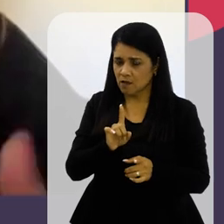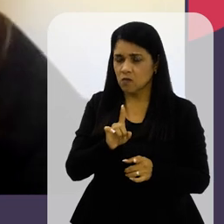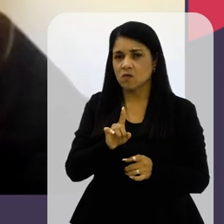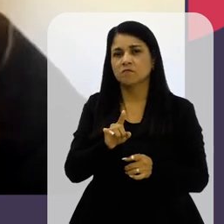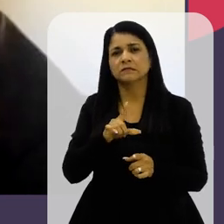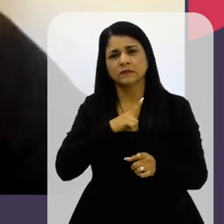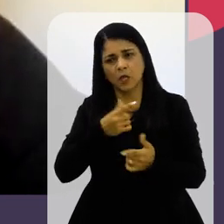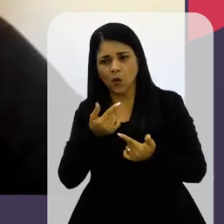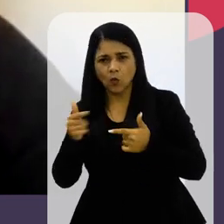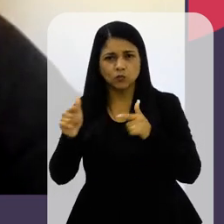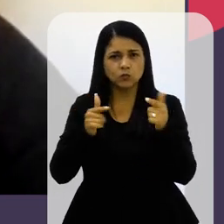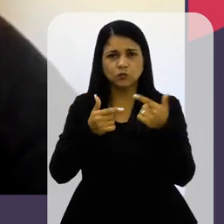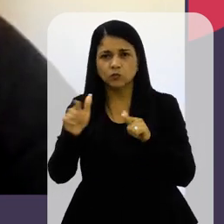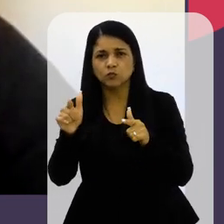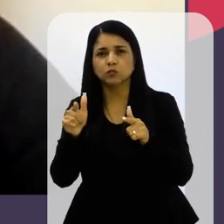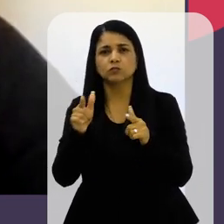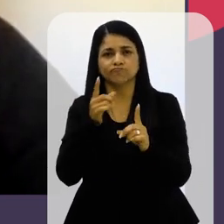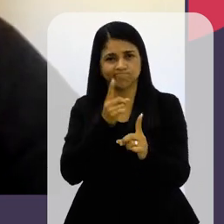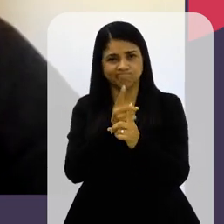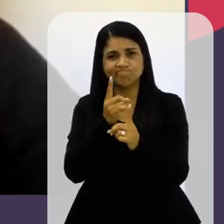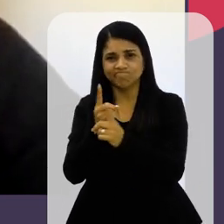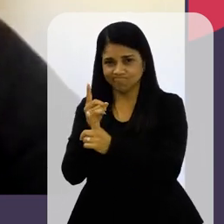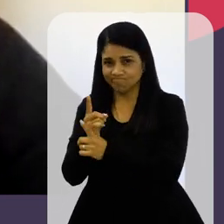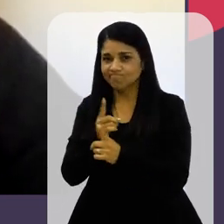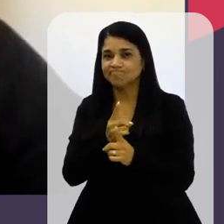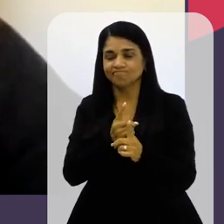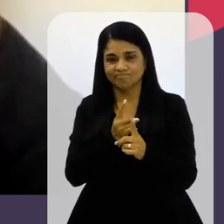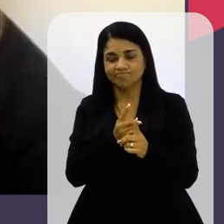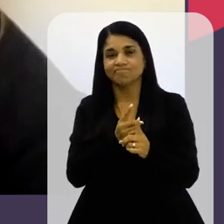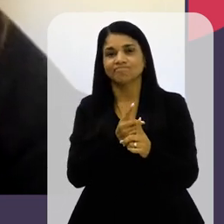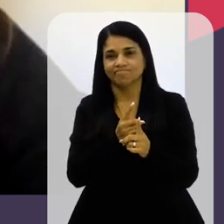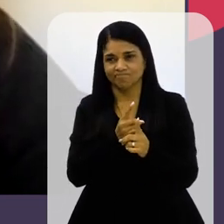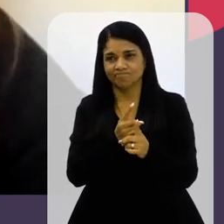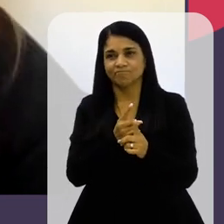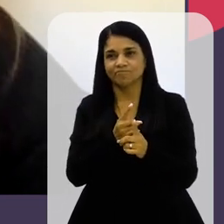Nós encontramos Outros achados